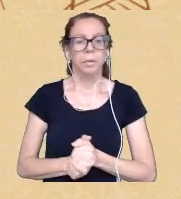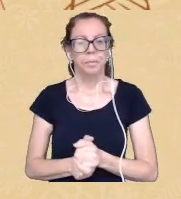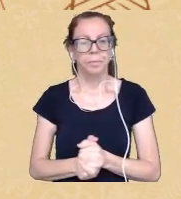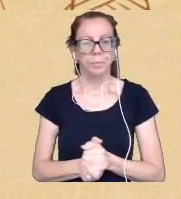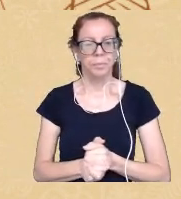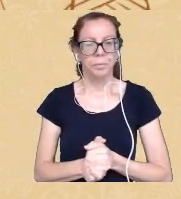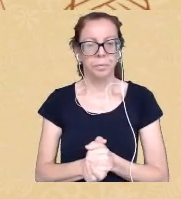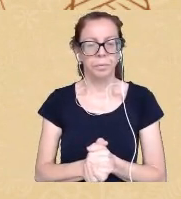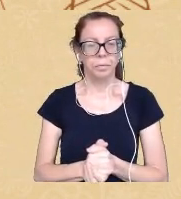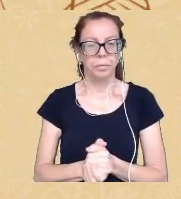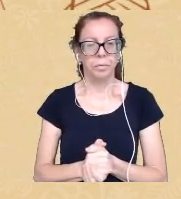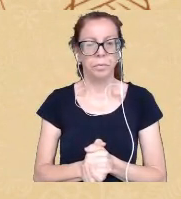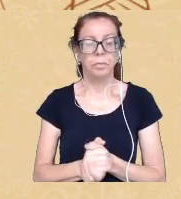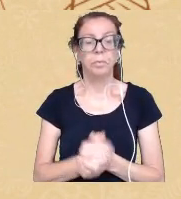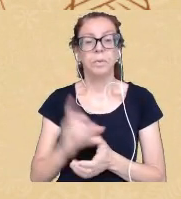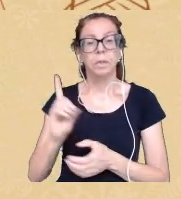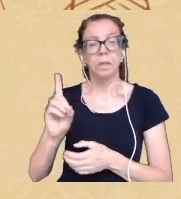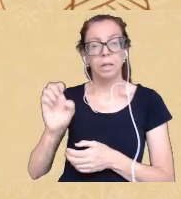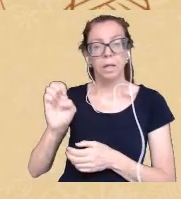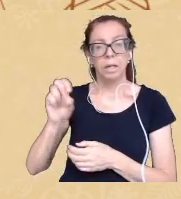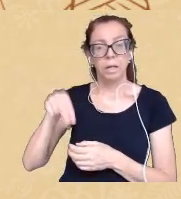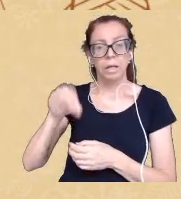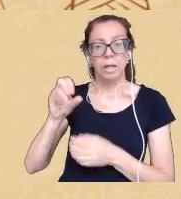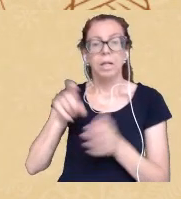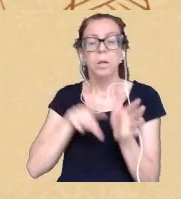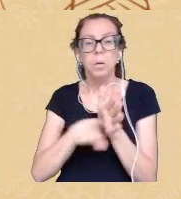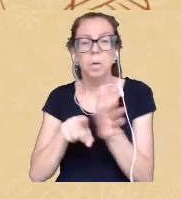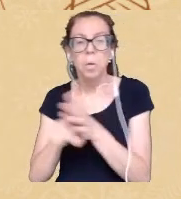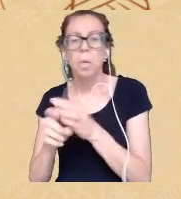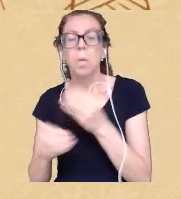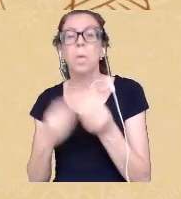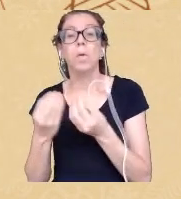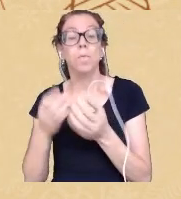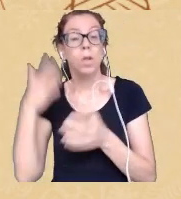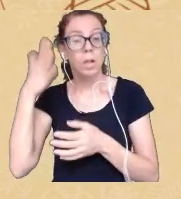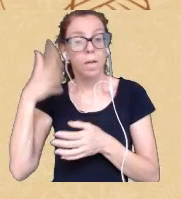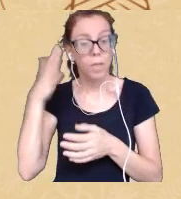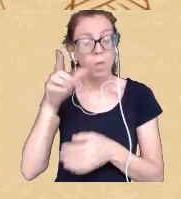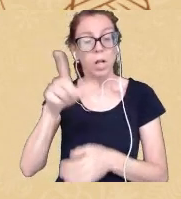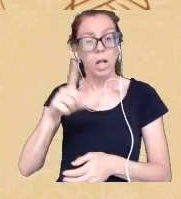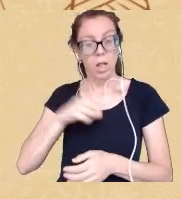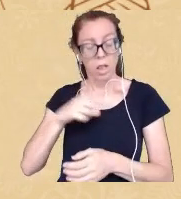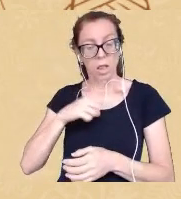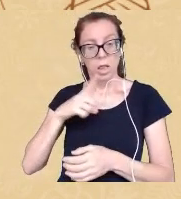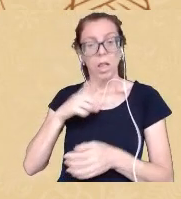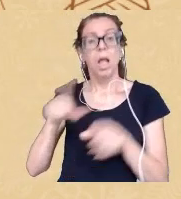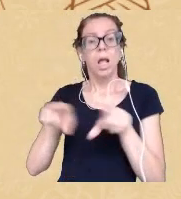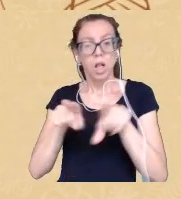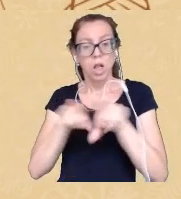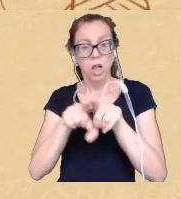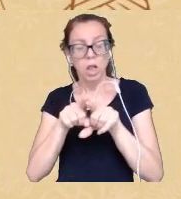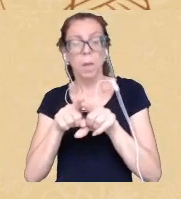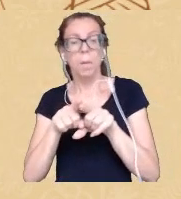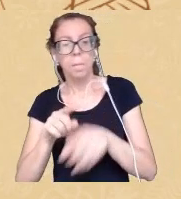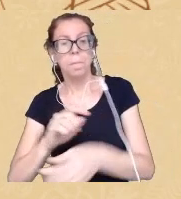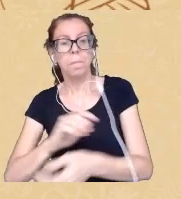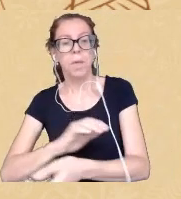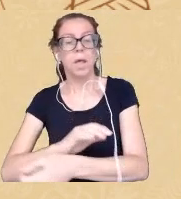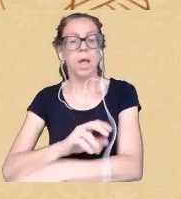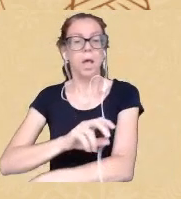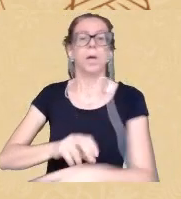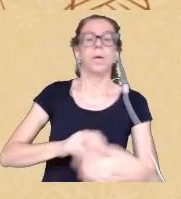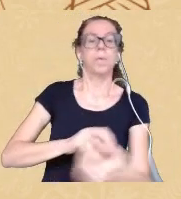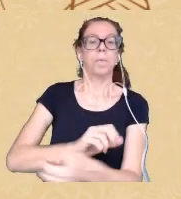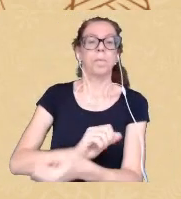Denise quando você fala que você também tem o racismo eu me lembrei do Munanga que você citou um autor